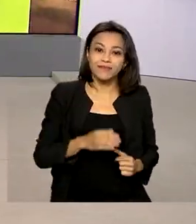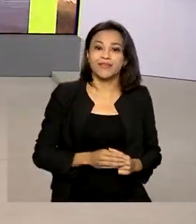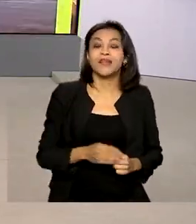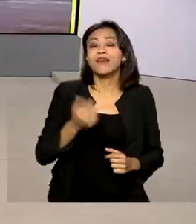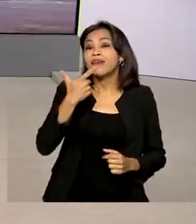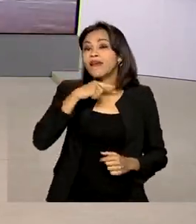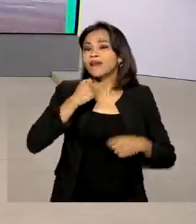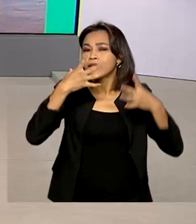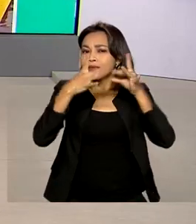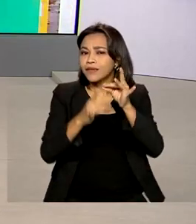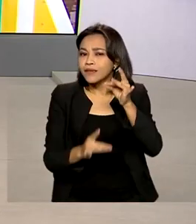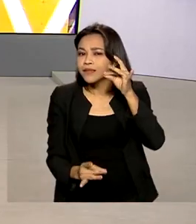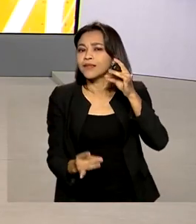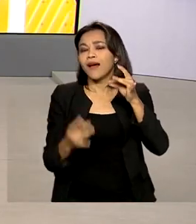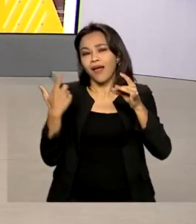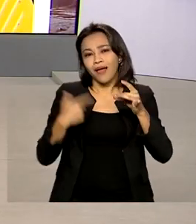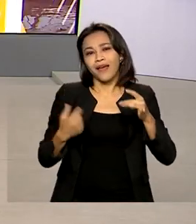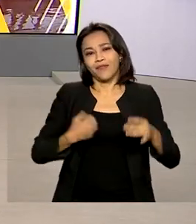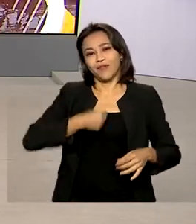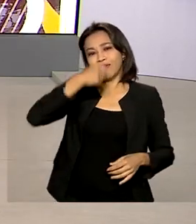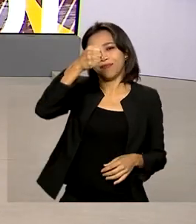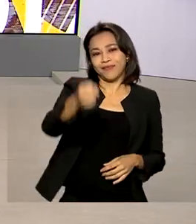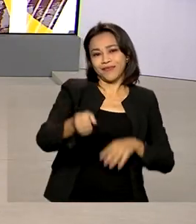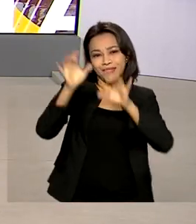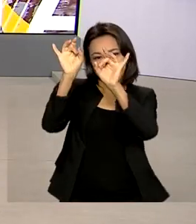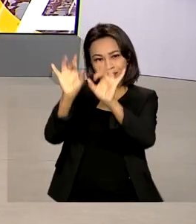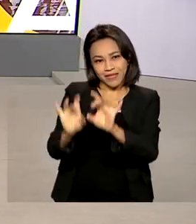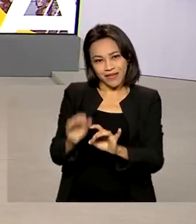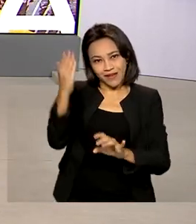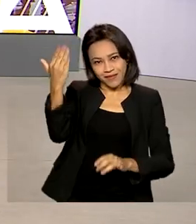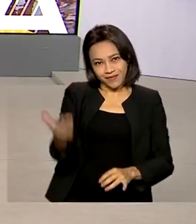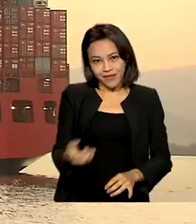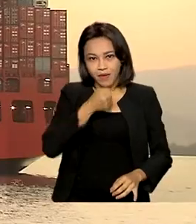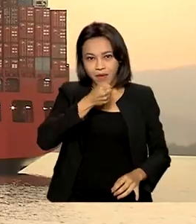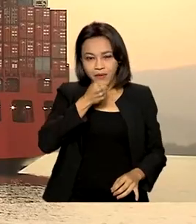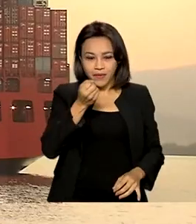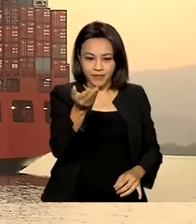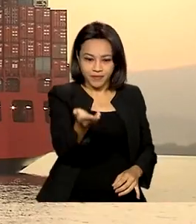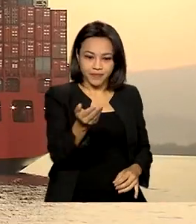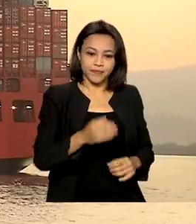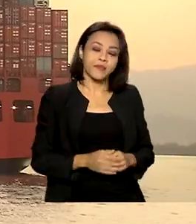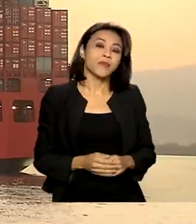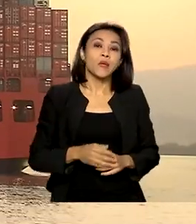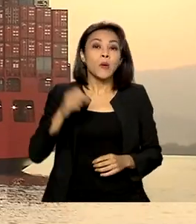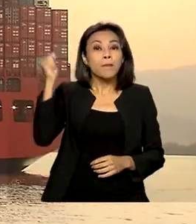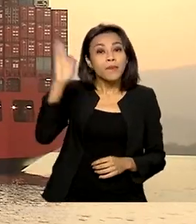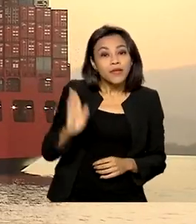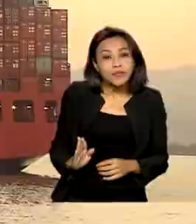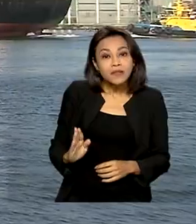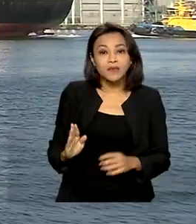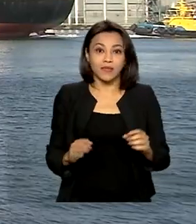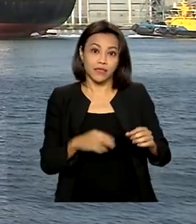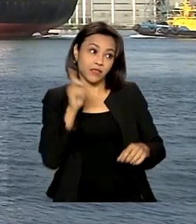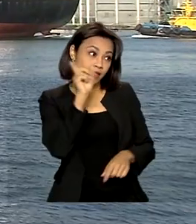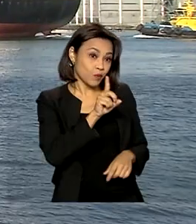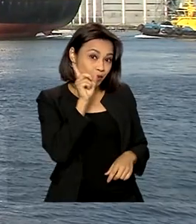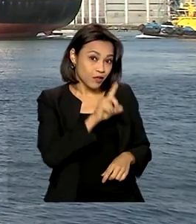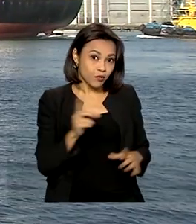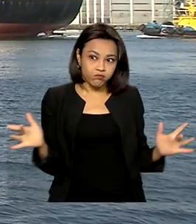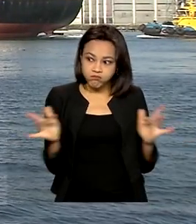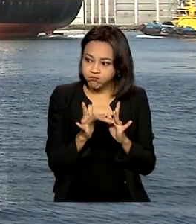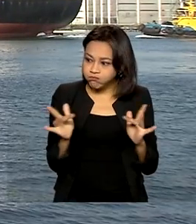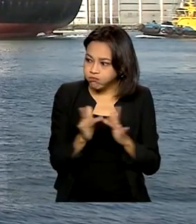Quem tem mais detalhes é o enviado especial da TV Brasil, Pablo Mundin. Brasil e Estados Unidos nunca fizeram tantos